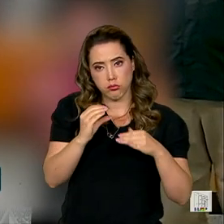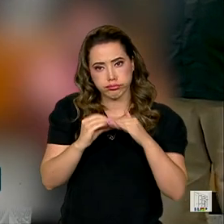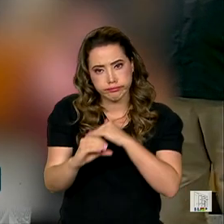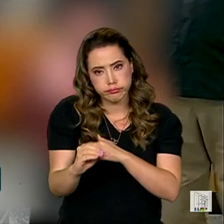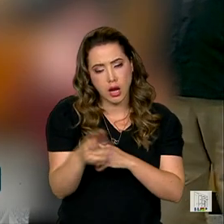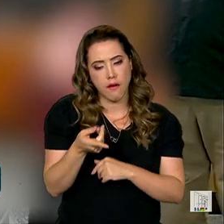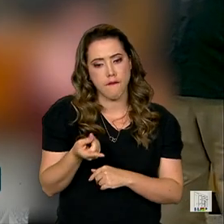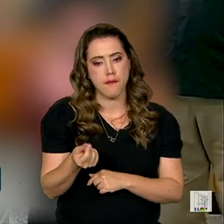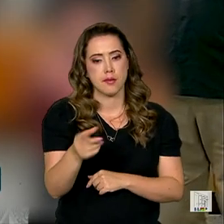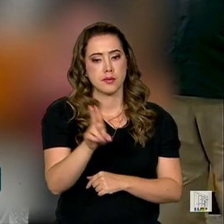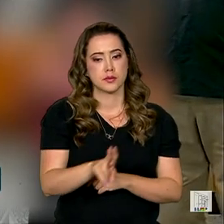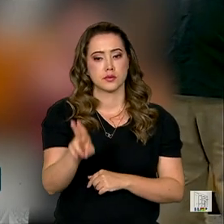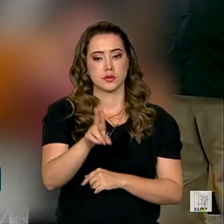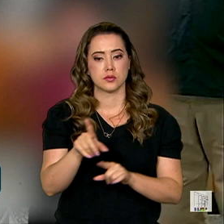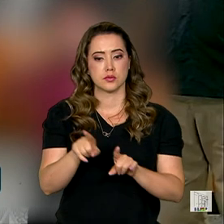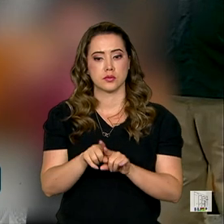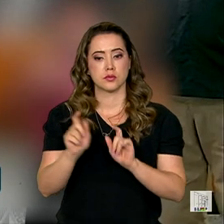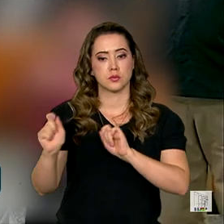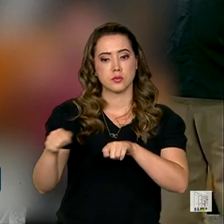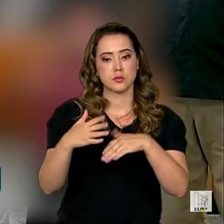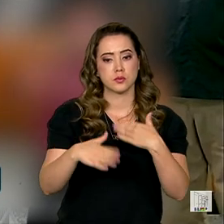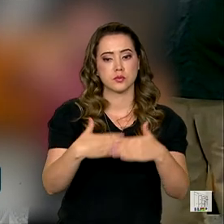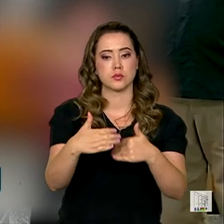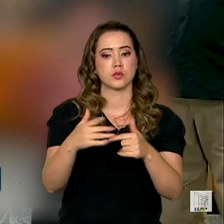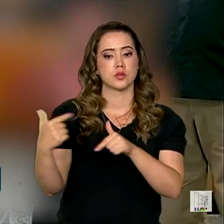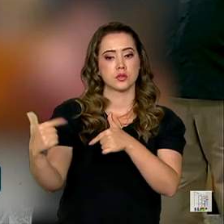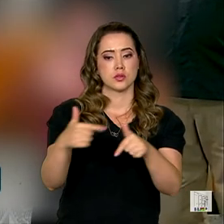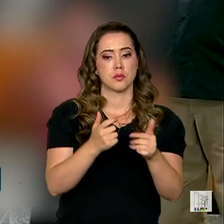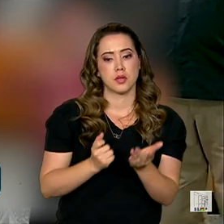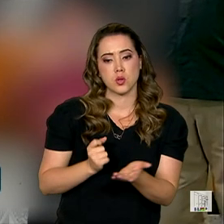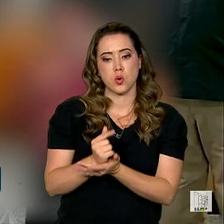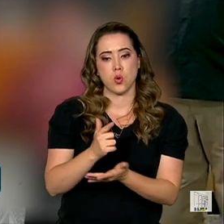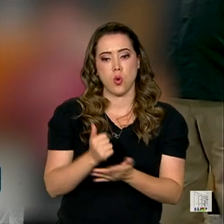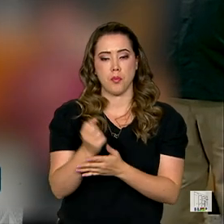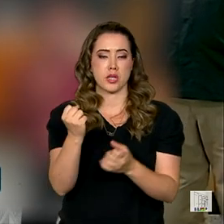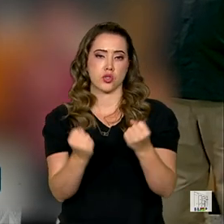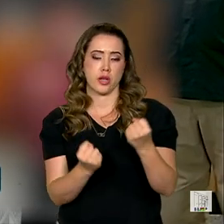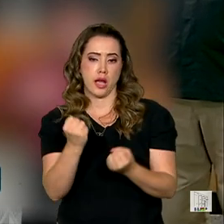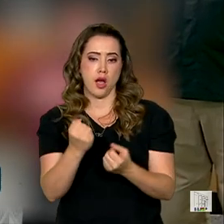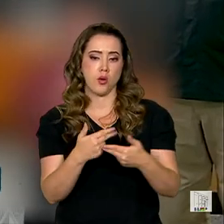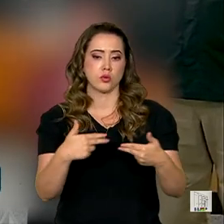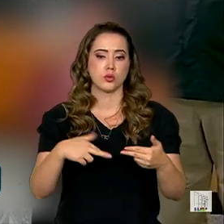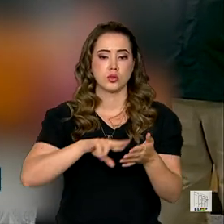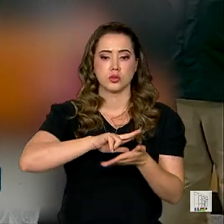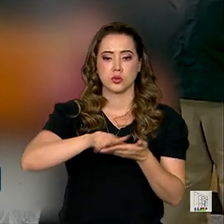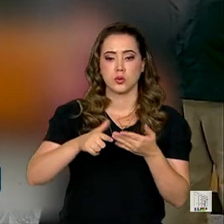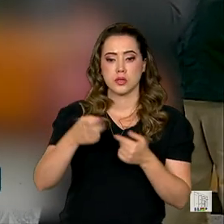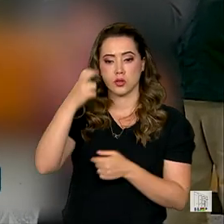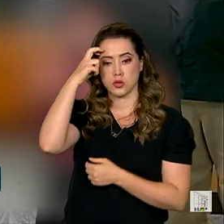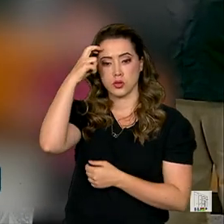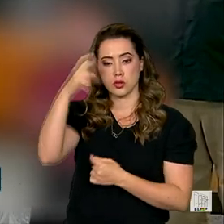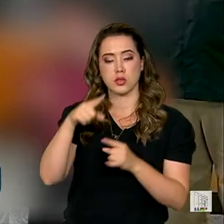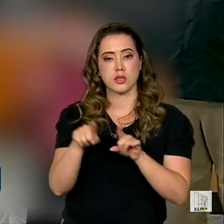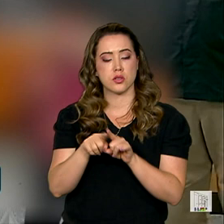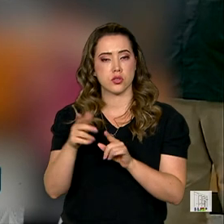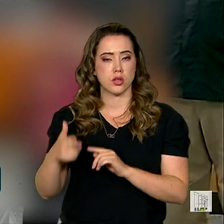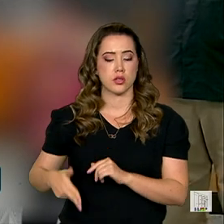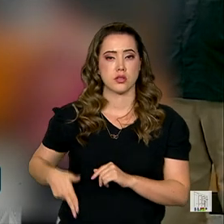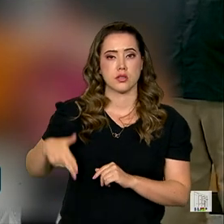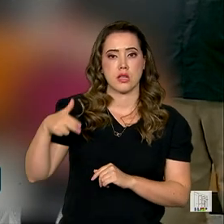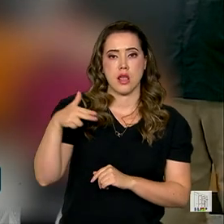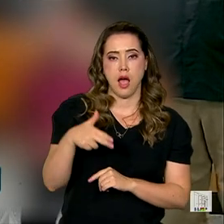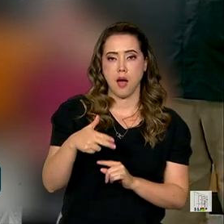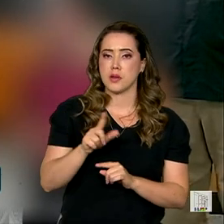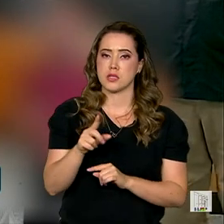poderá ser aplicado na manutenção, compra de viaturas, equipamentos de inteligência e armas não